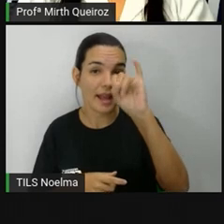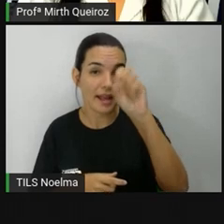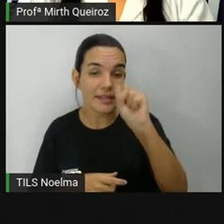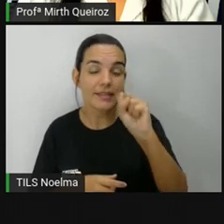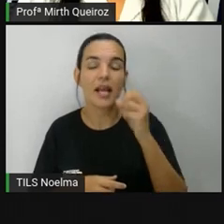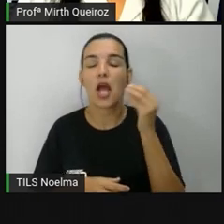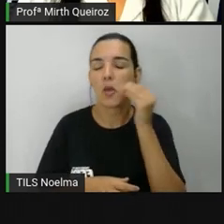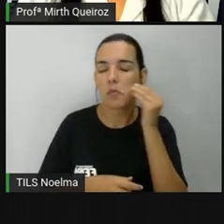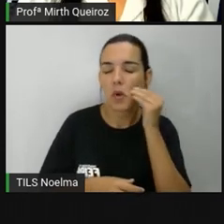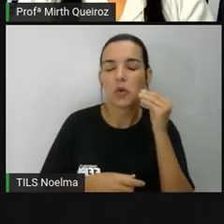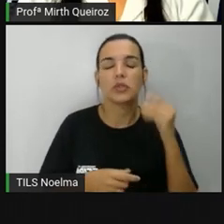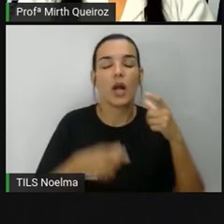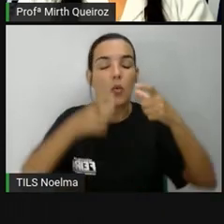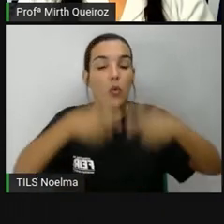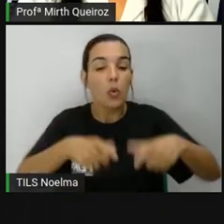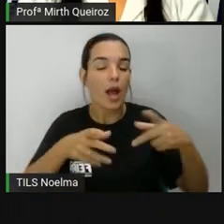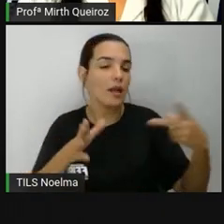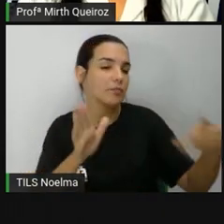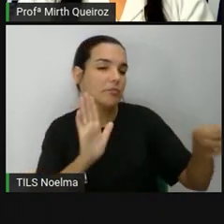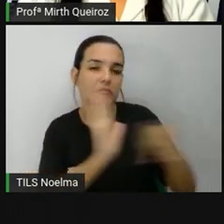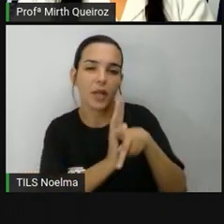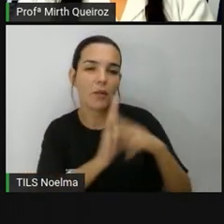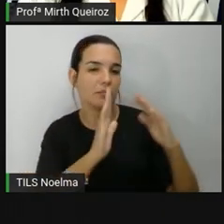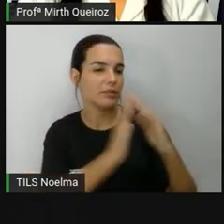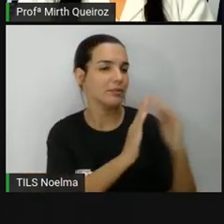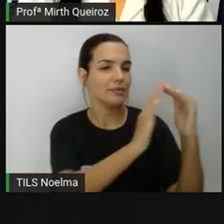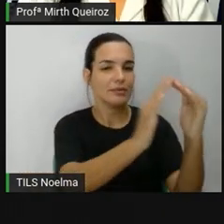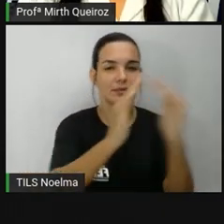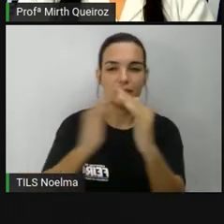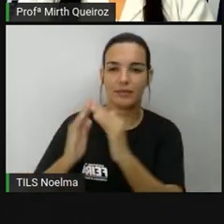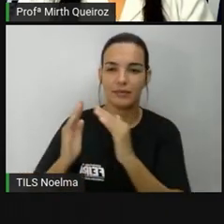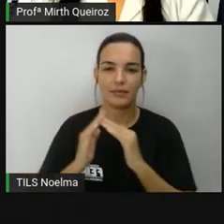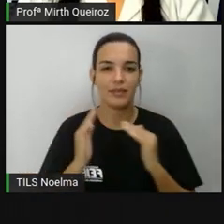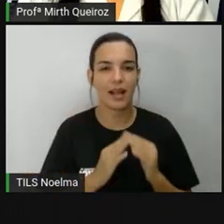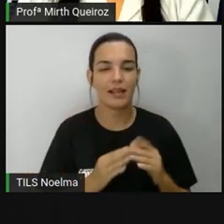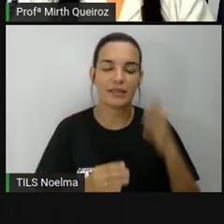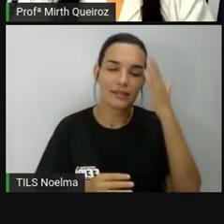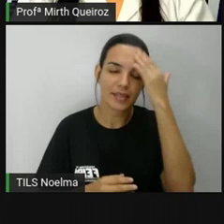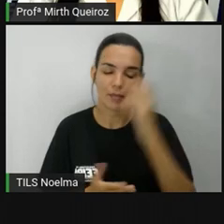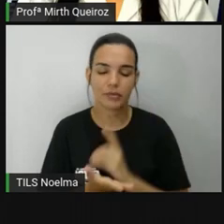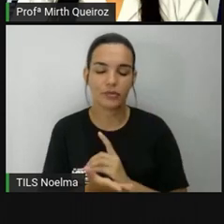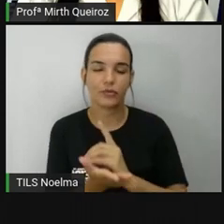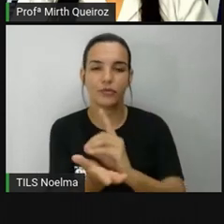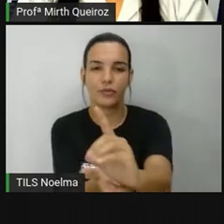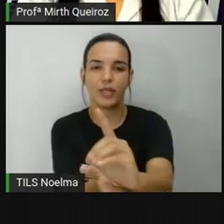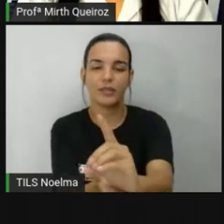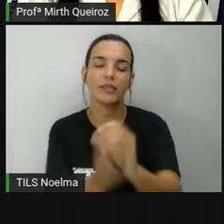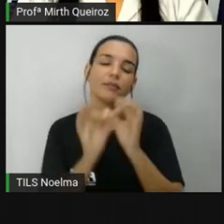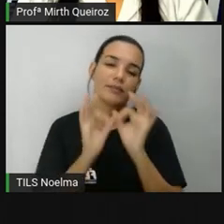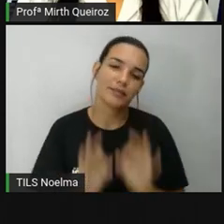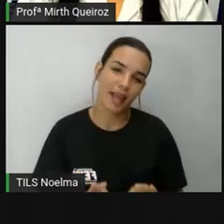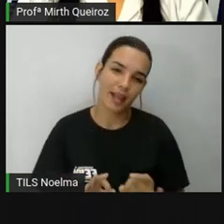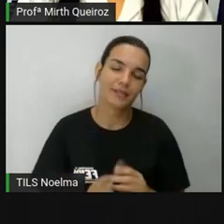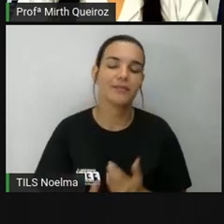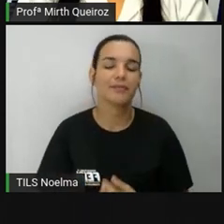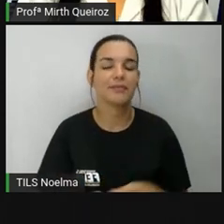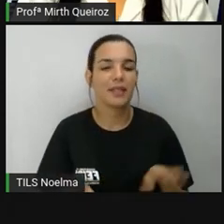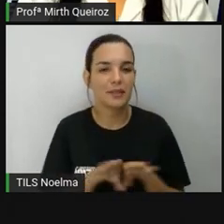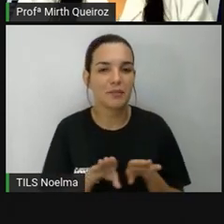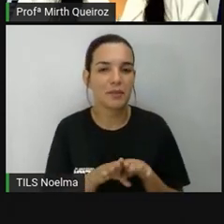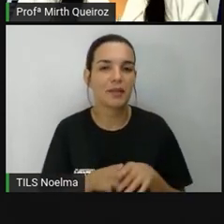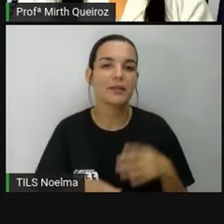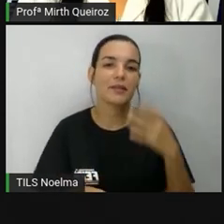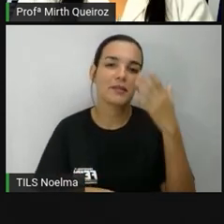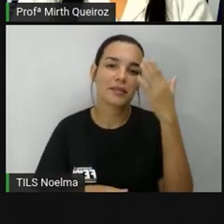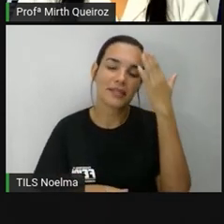endereços, a gente consegue se locomover, e ir a certos locais, mesmo